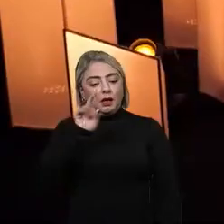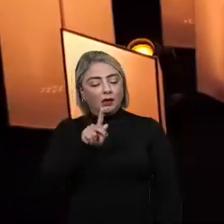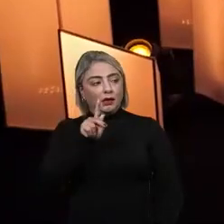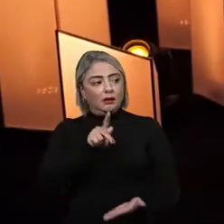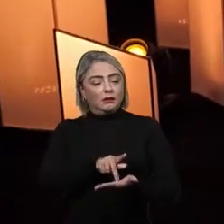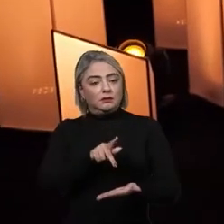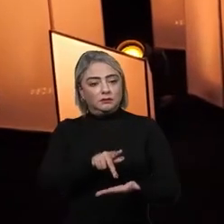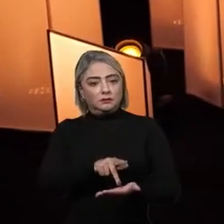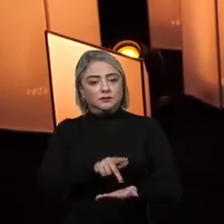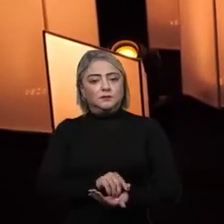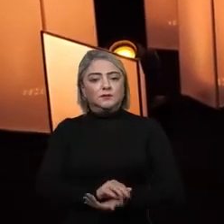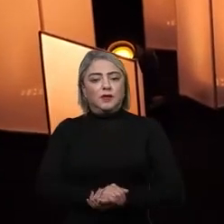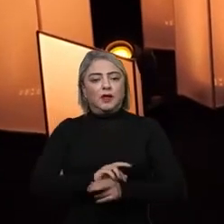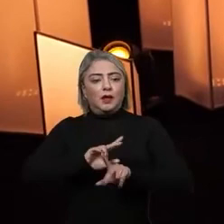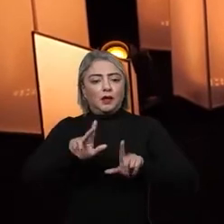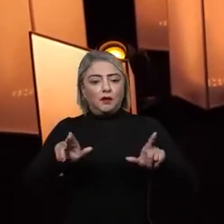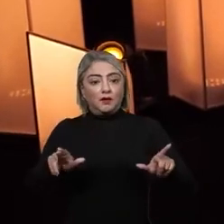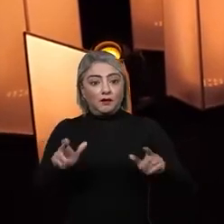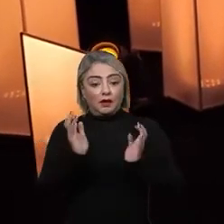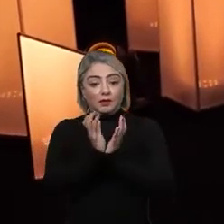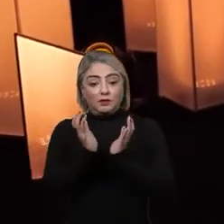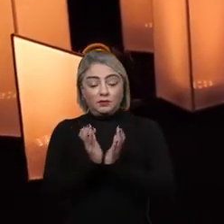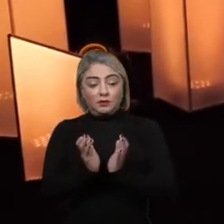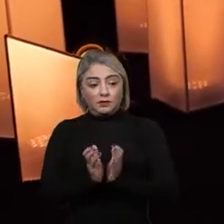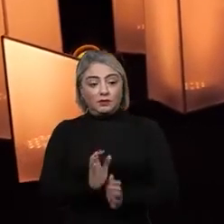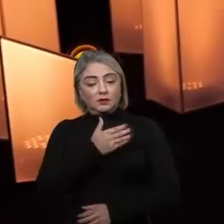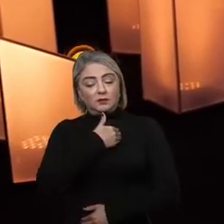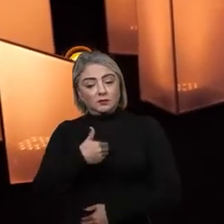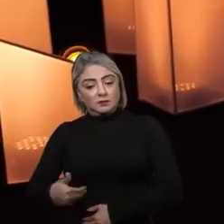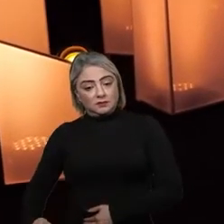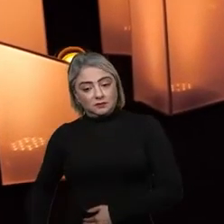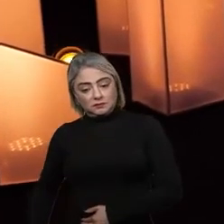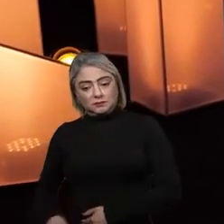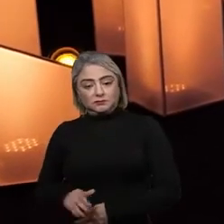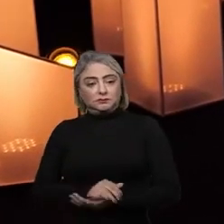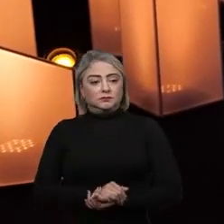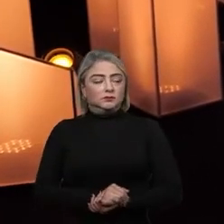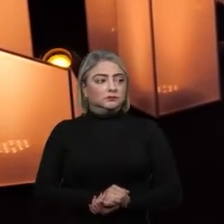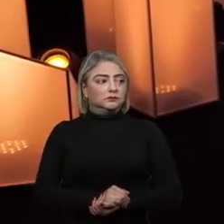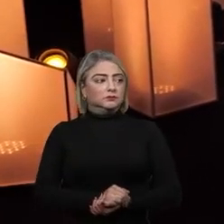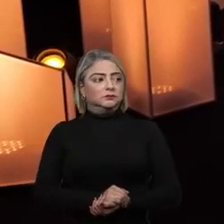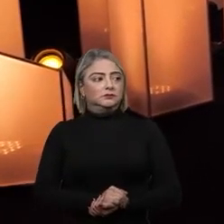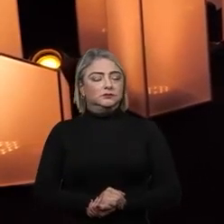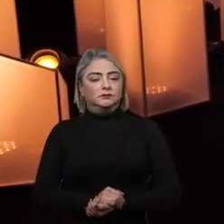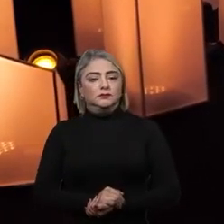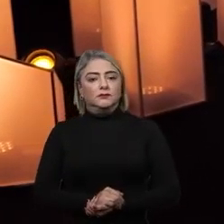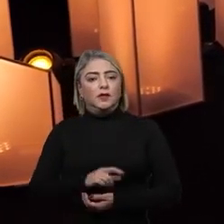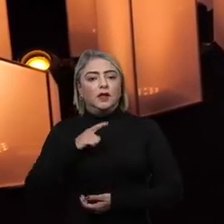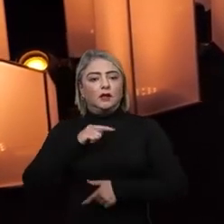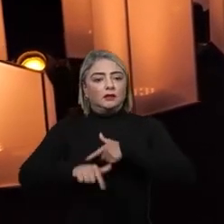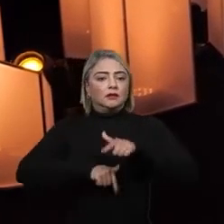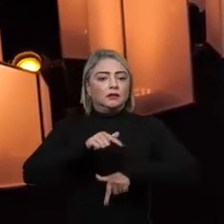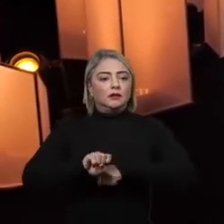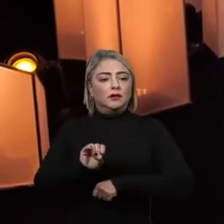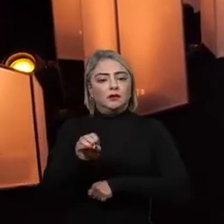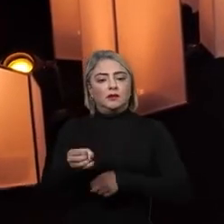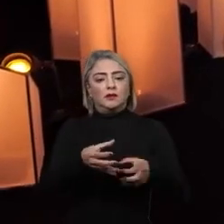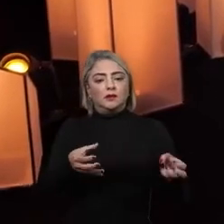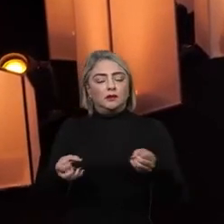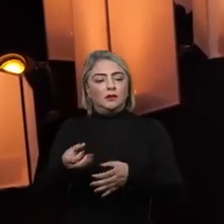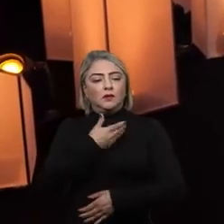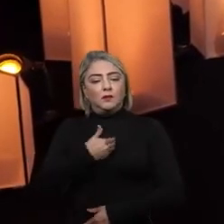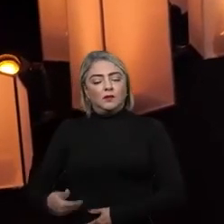parceira de vários órgãos de governo e a gente tem visto o impacto da nuvem no trabalho de inovação do governo federal.